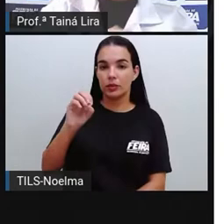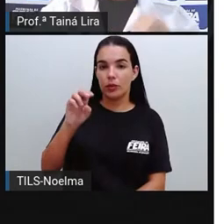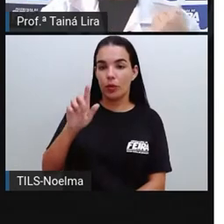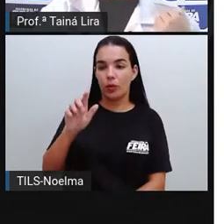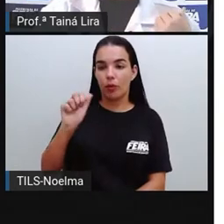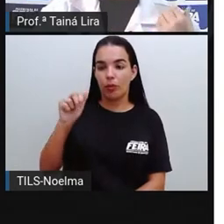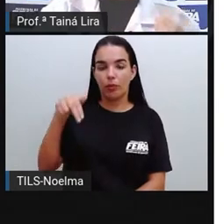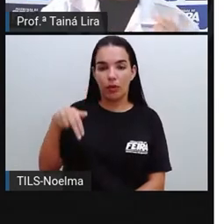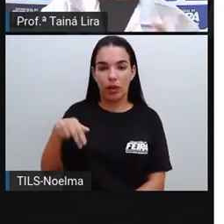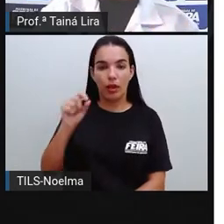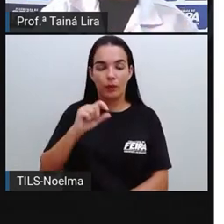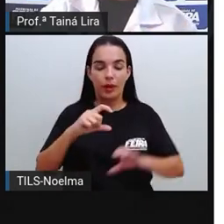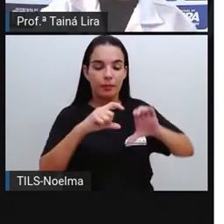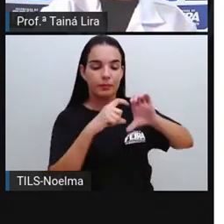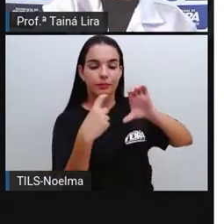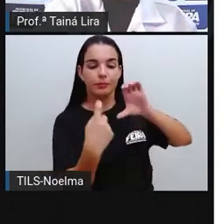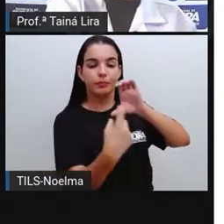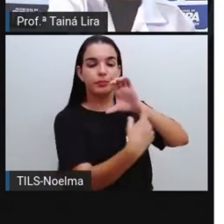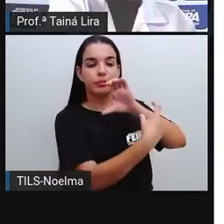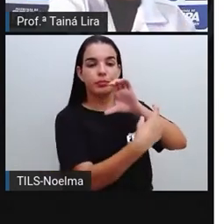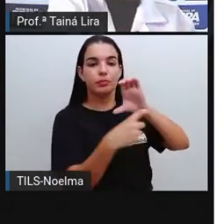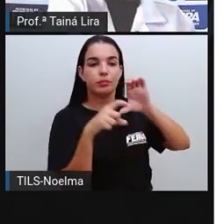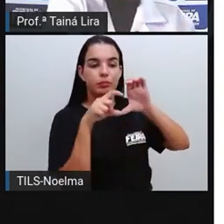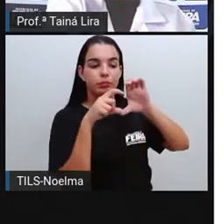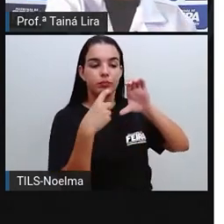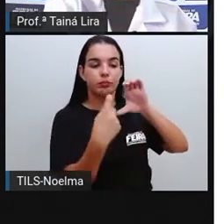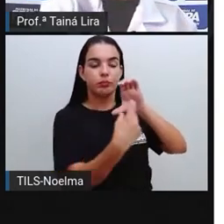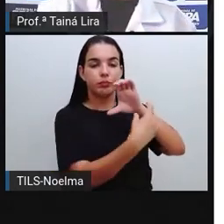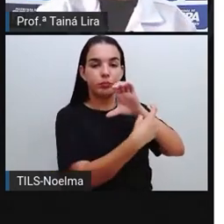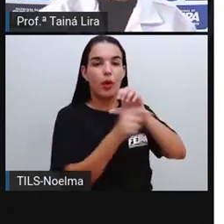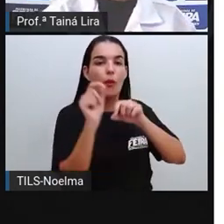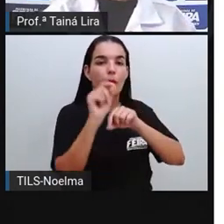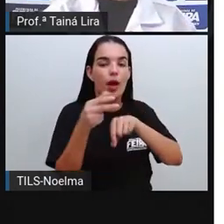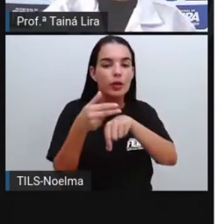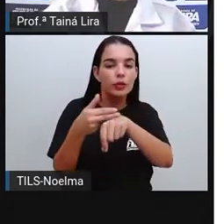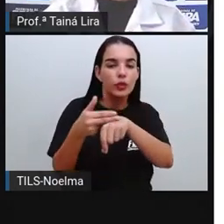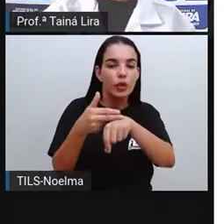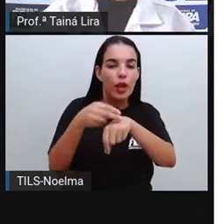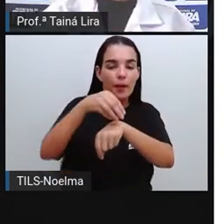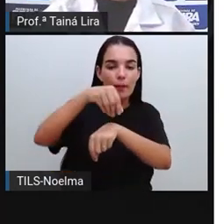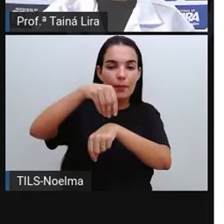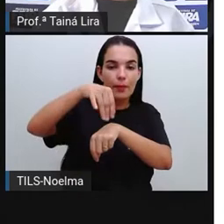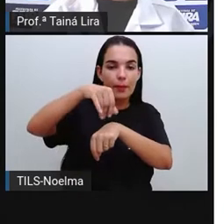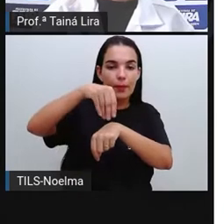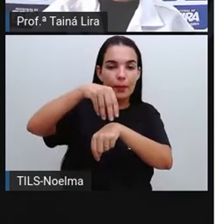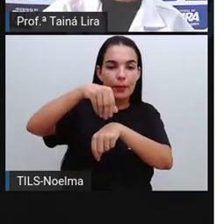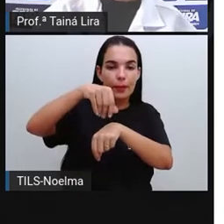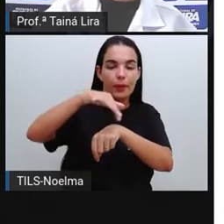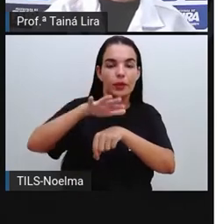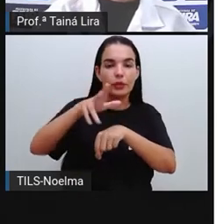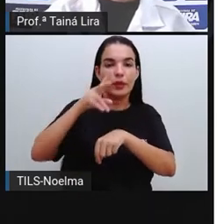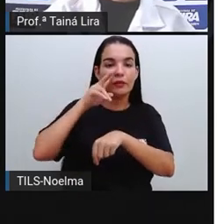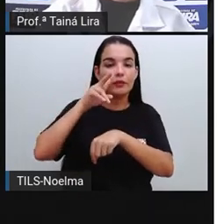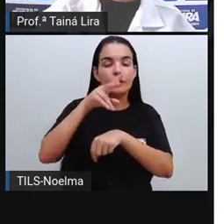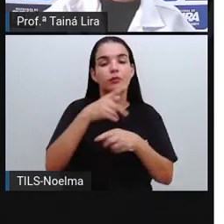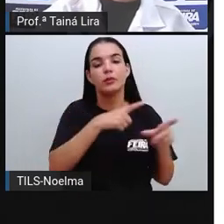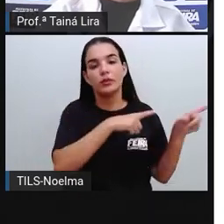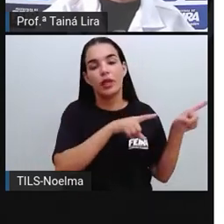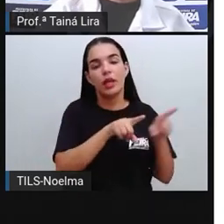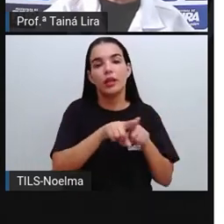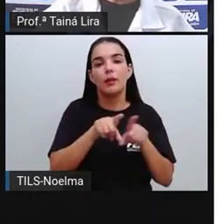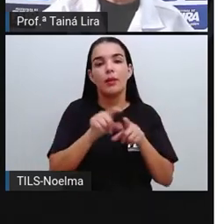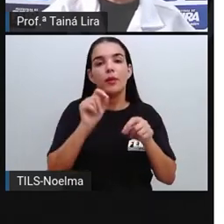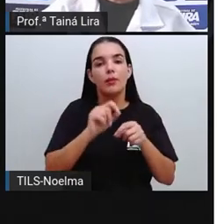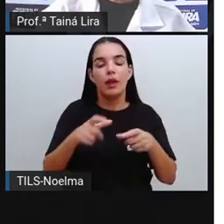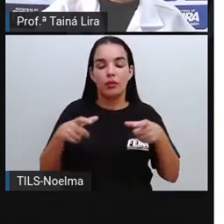achocolatado, tá? Que nós já vimos, né? Lá na outra imagem ele estava em forma de